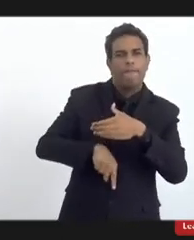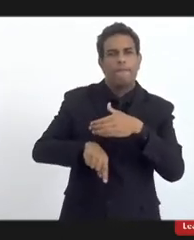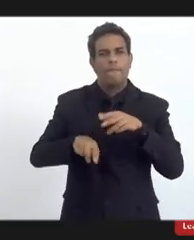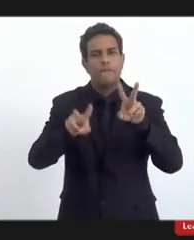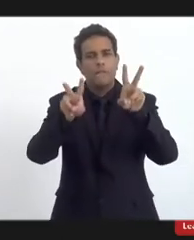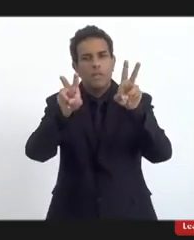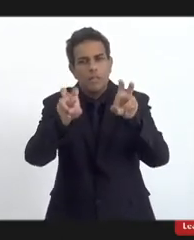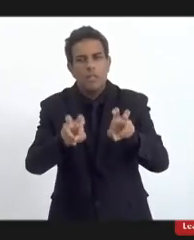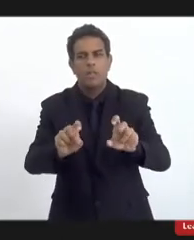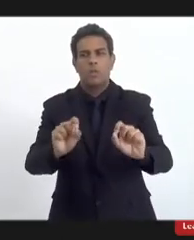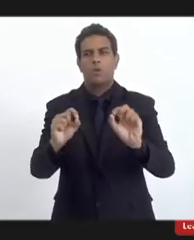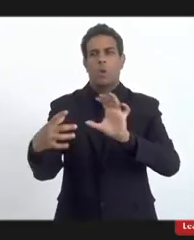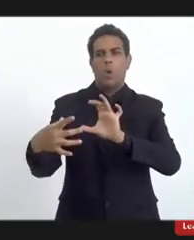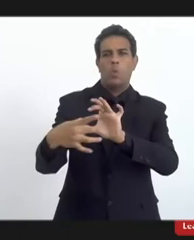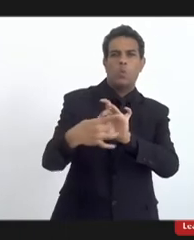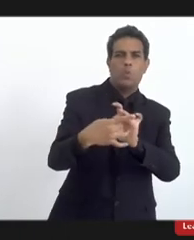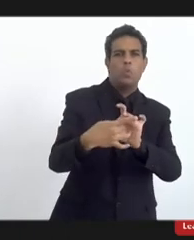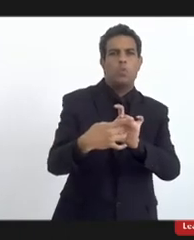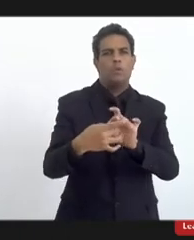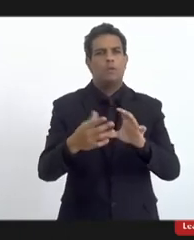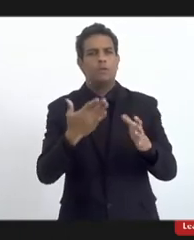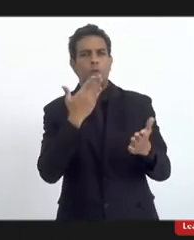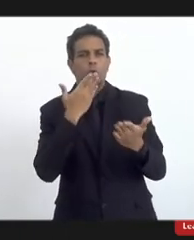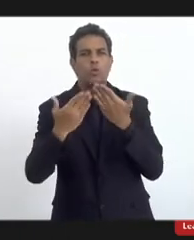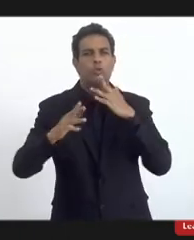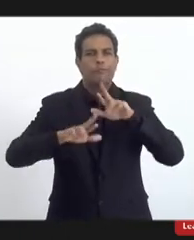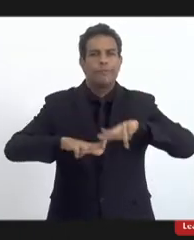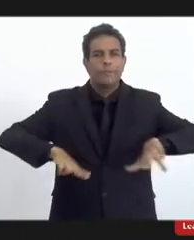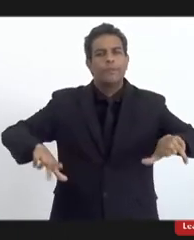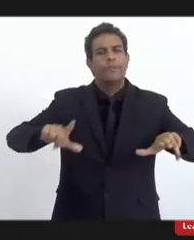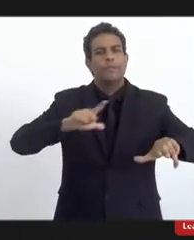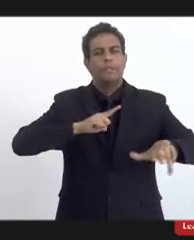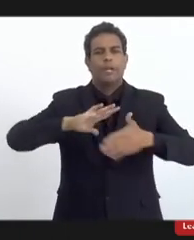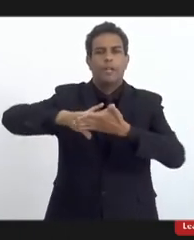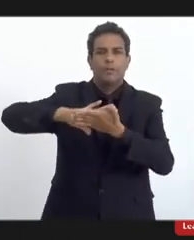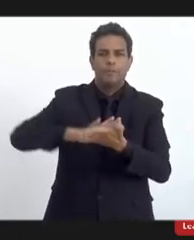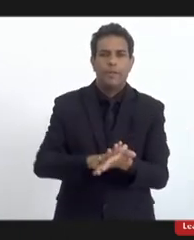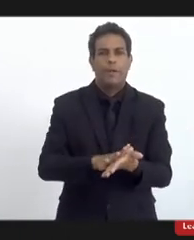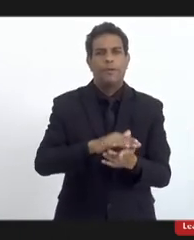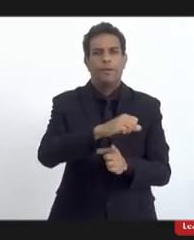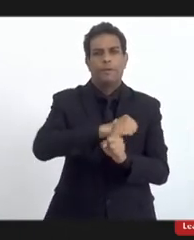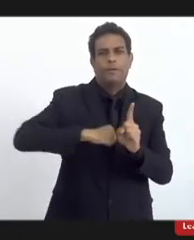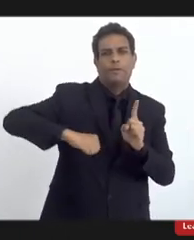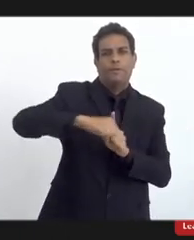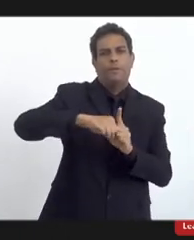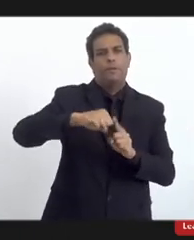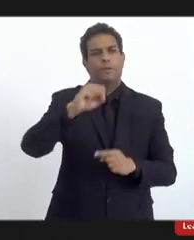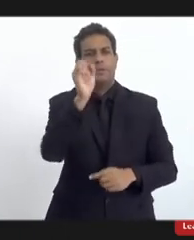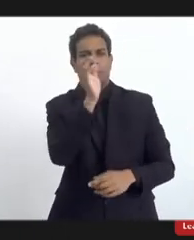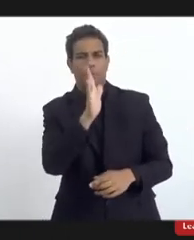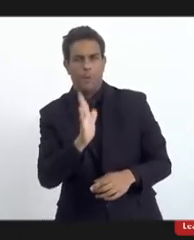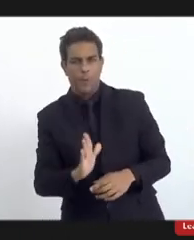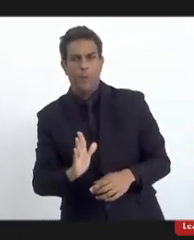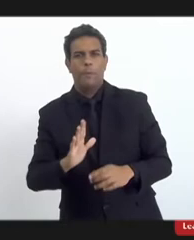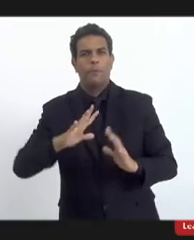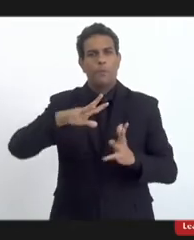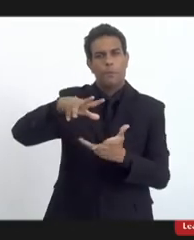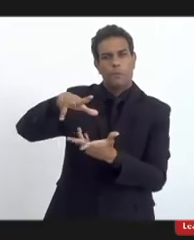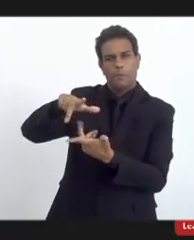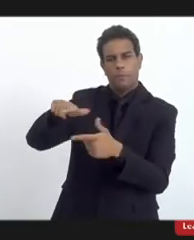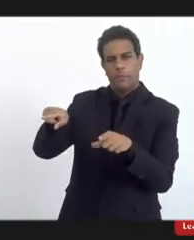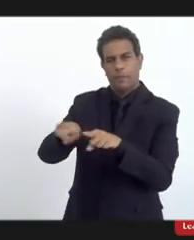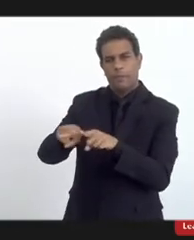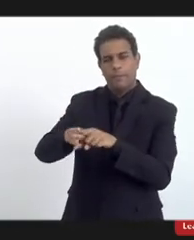penetrando nos outros tipos de discriminação que existem no nosso país, no nosso Estado, no mundo afora.